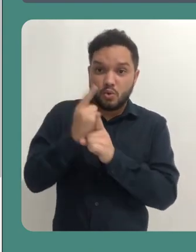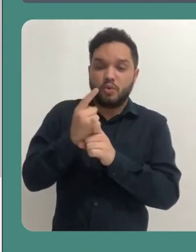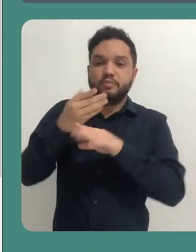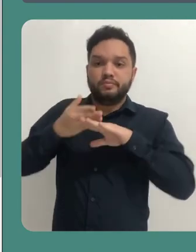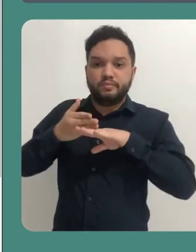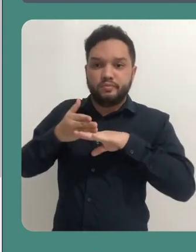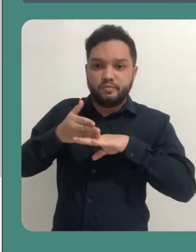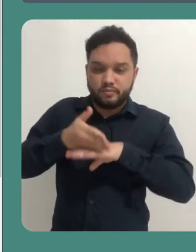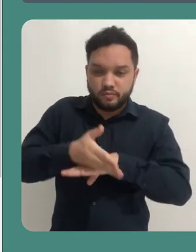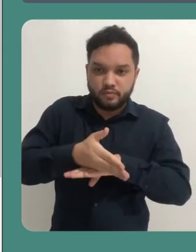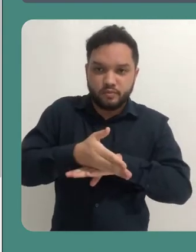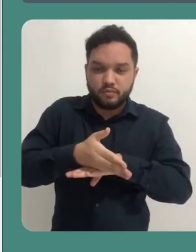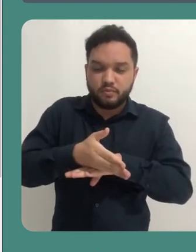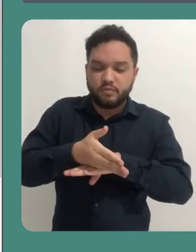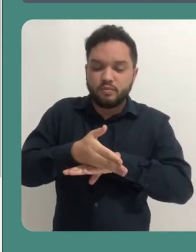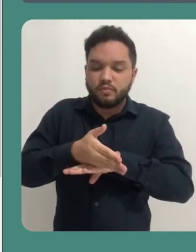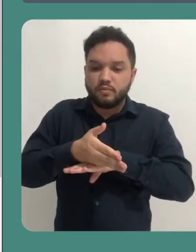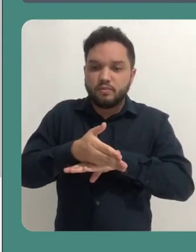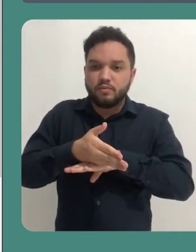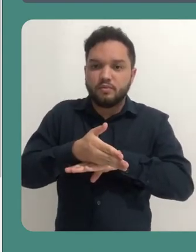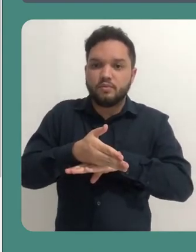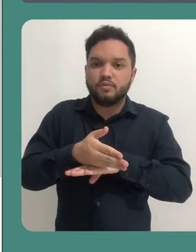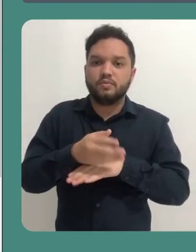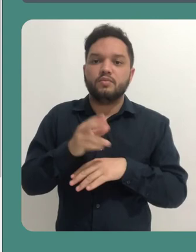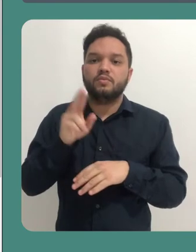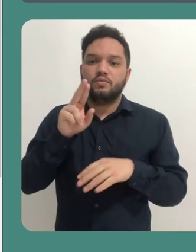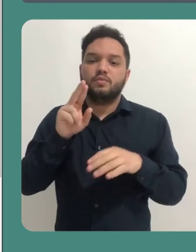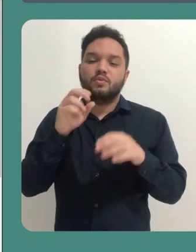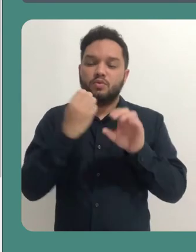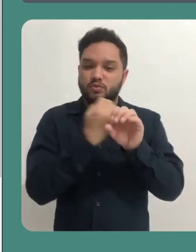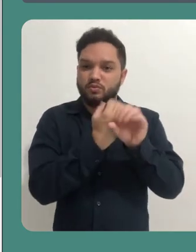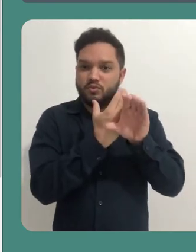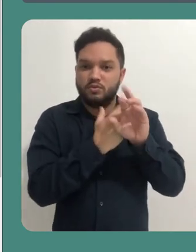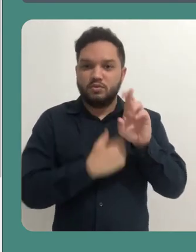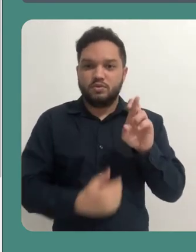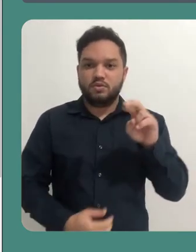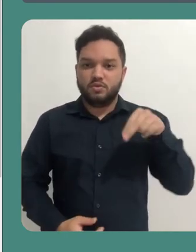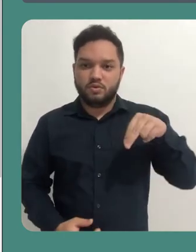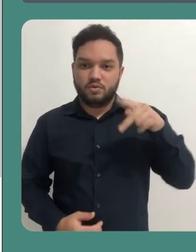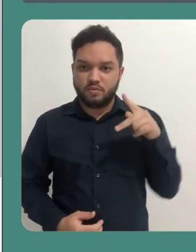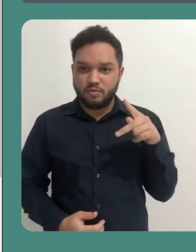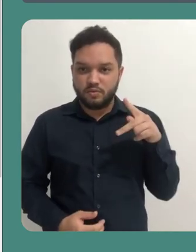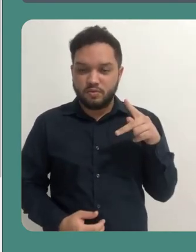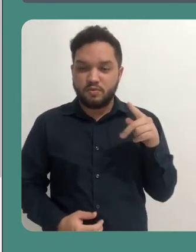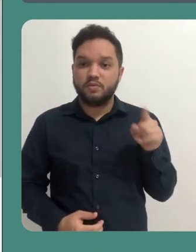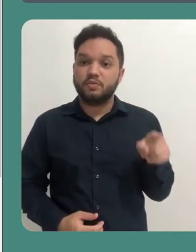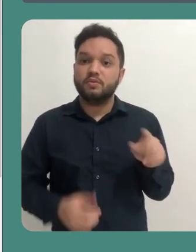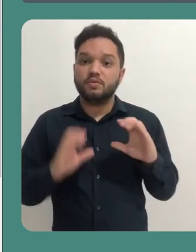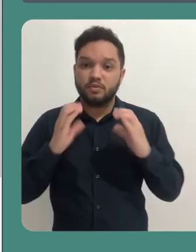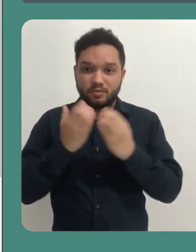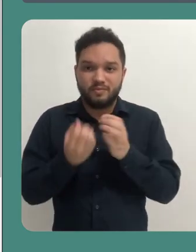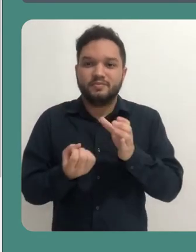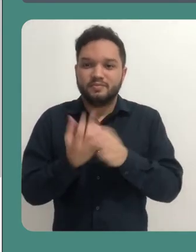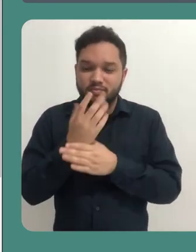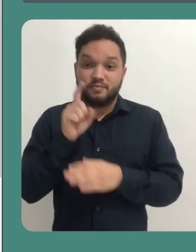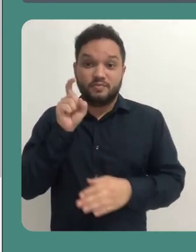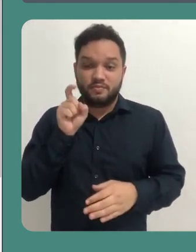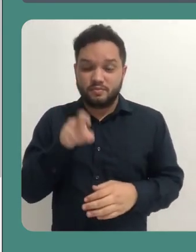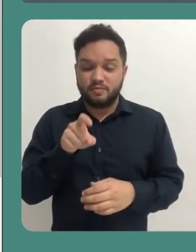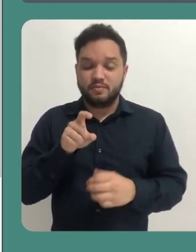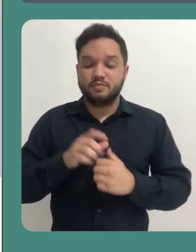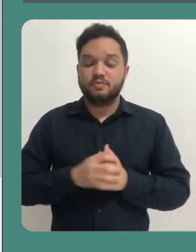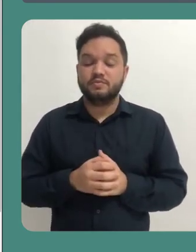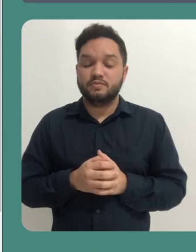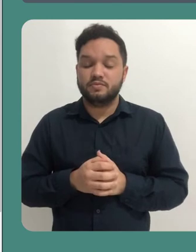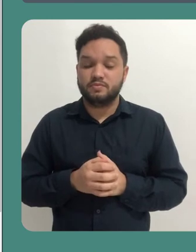venha, encontre a sua comunidade, né? Nesse caso é o curso de uso da webconferência da RNP, essa foi a comunidade que a gente criou,